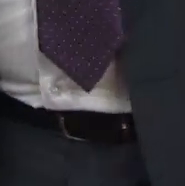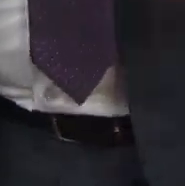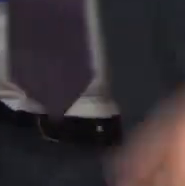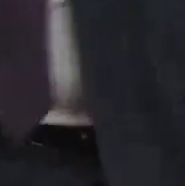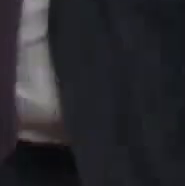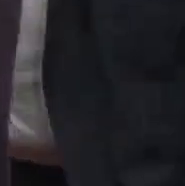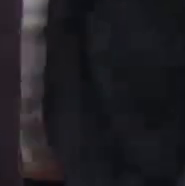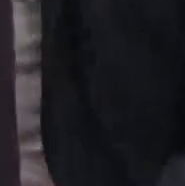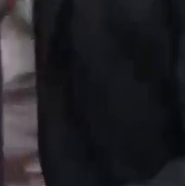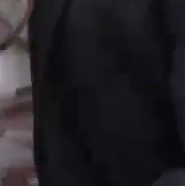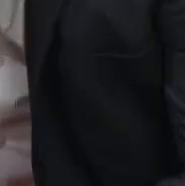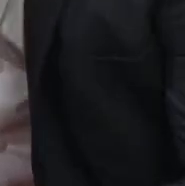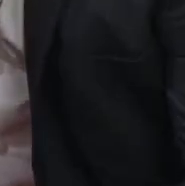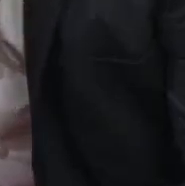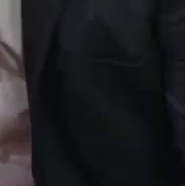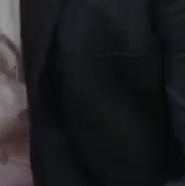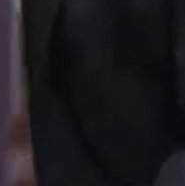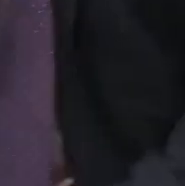claros.